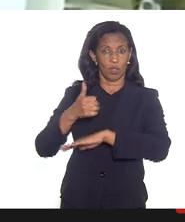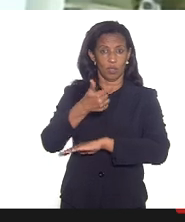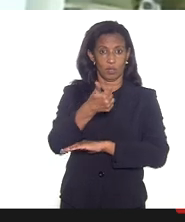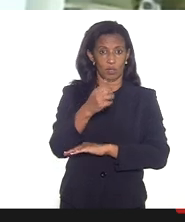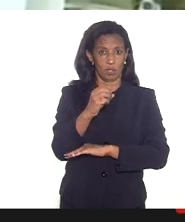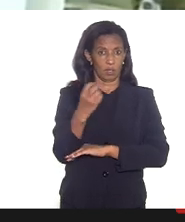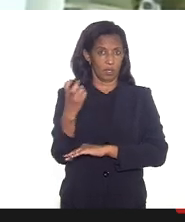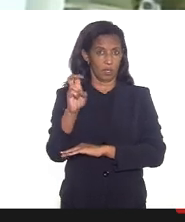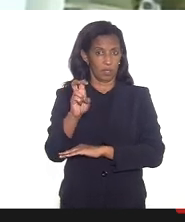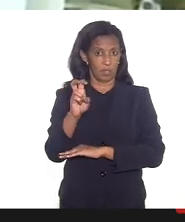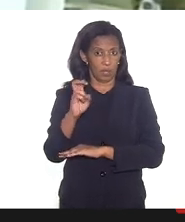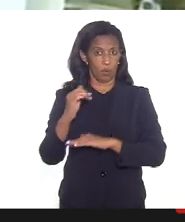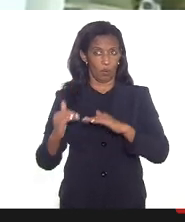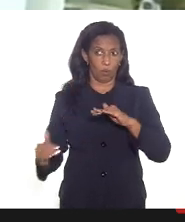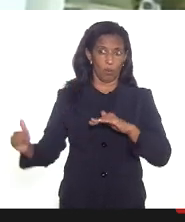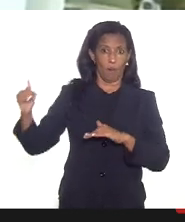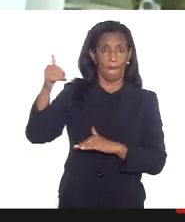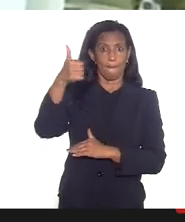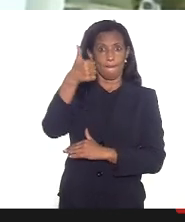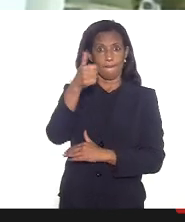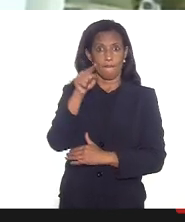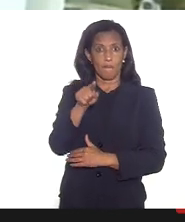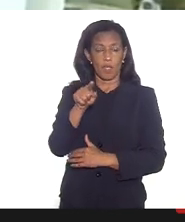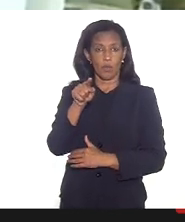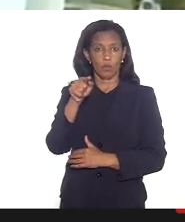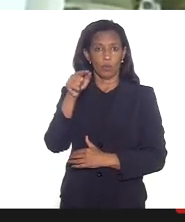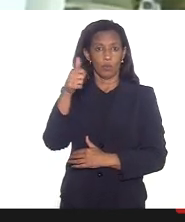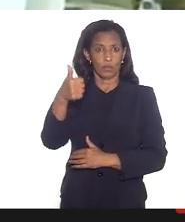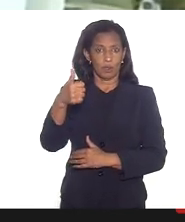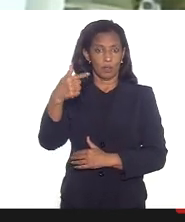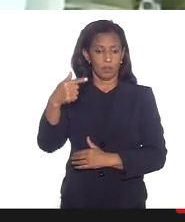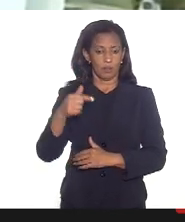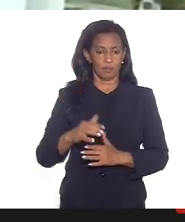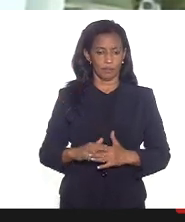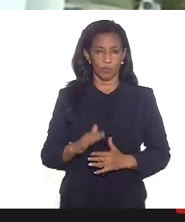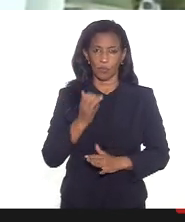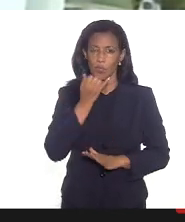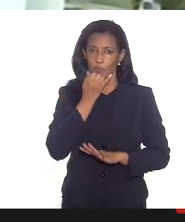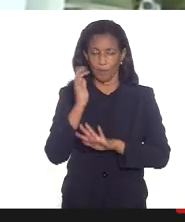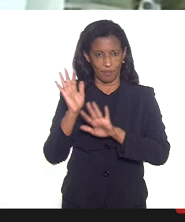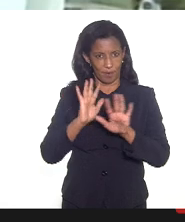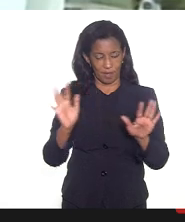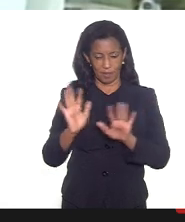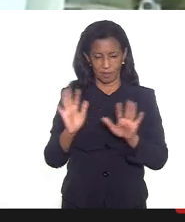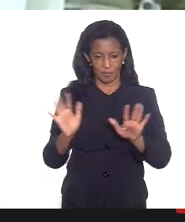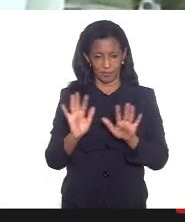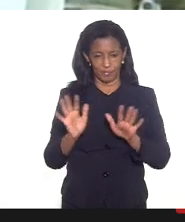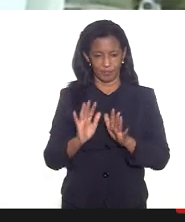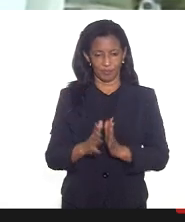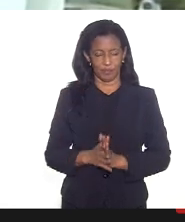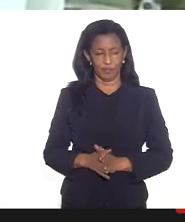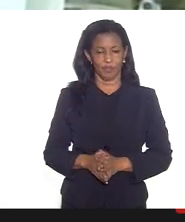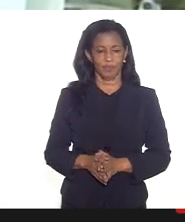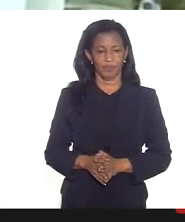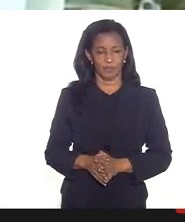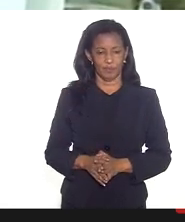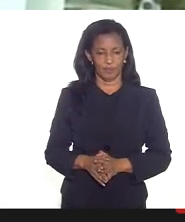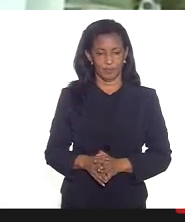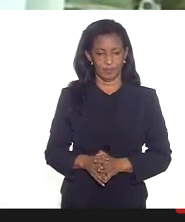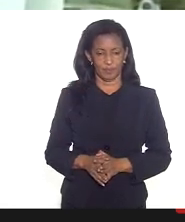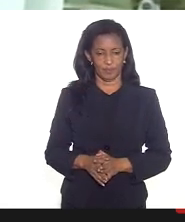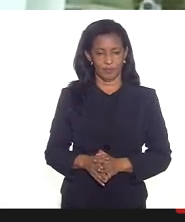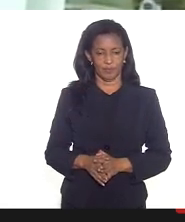foi para 1178 perdão esse aqui não é de casos isso aqui é das doses aplicadas